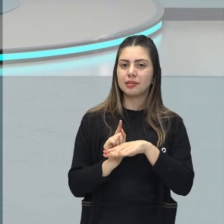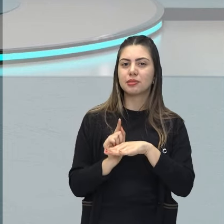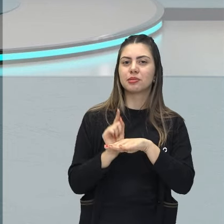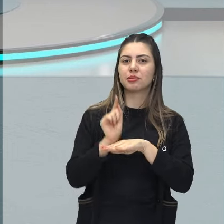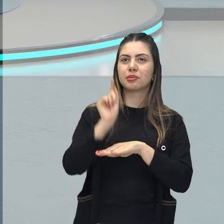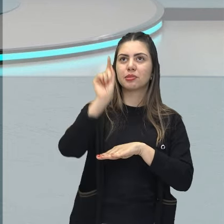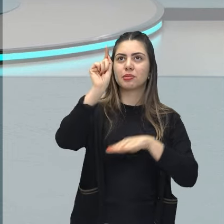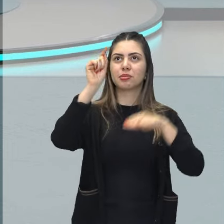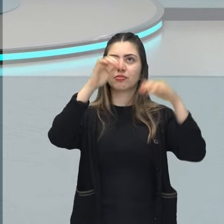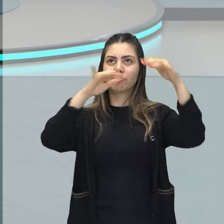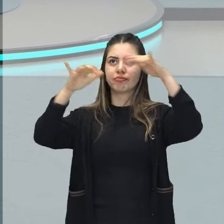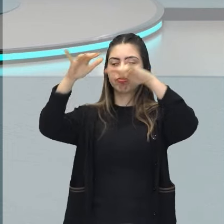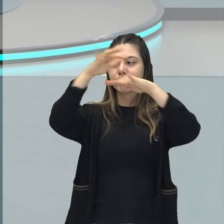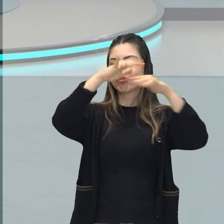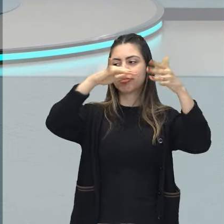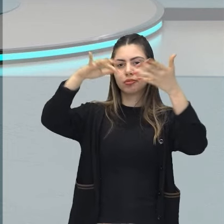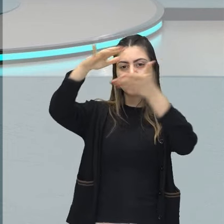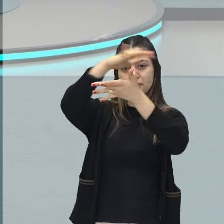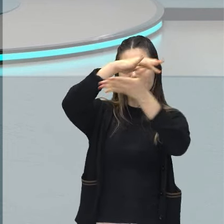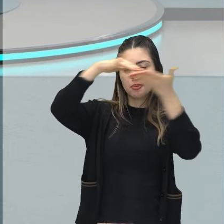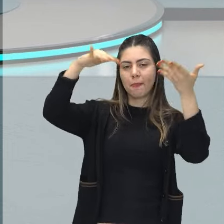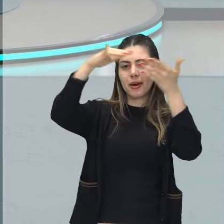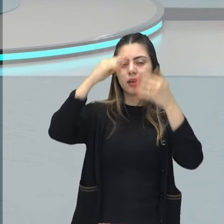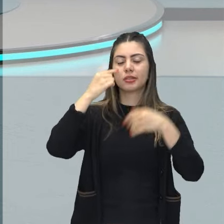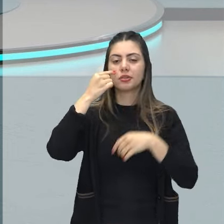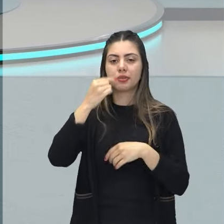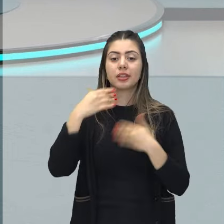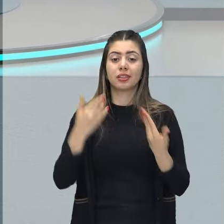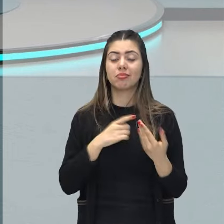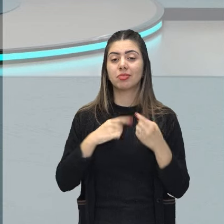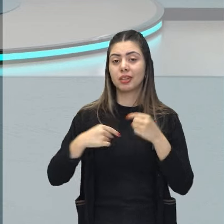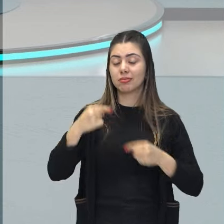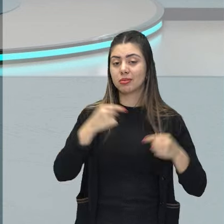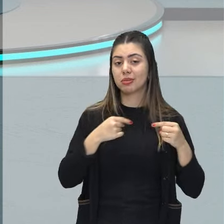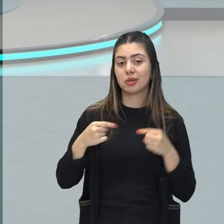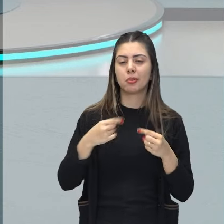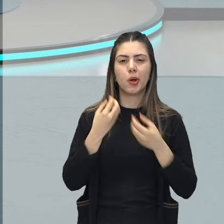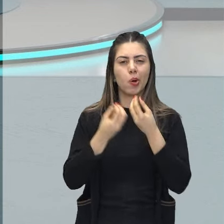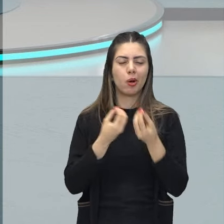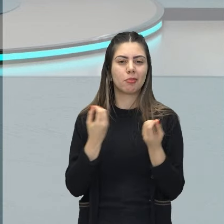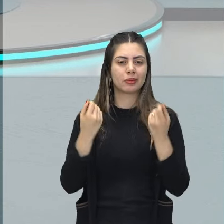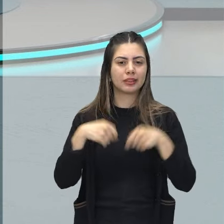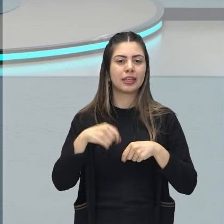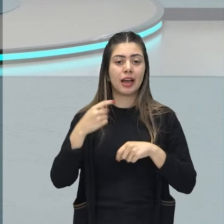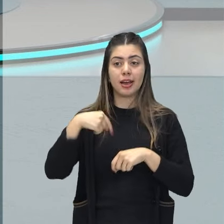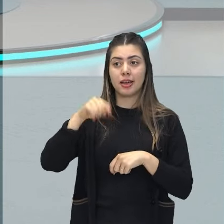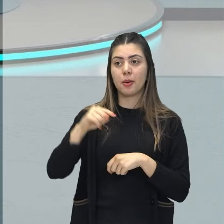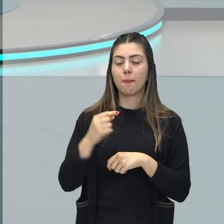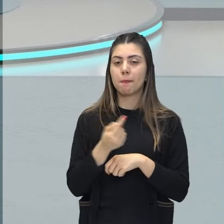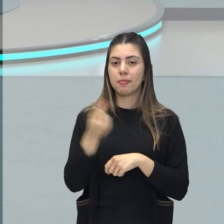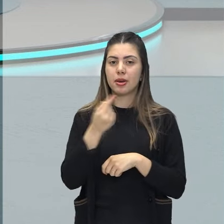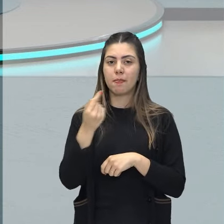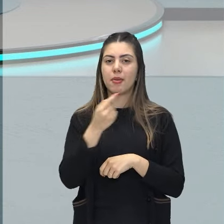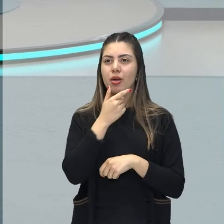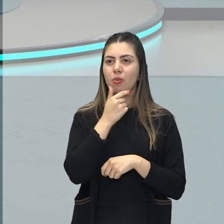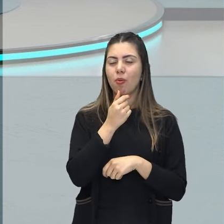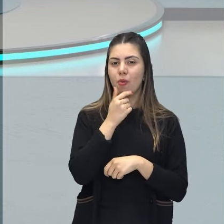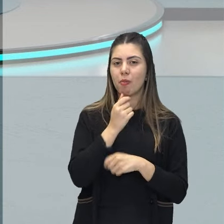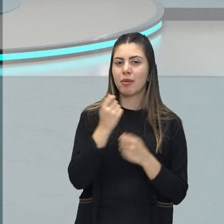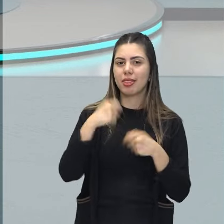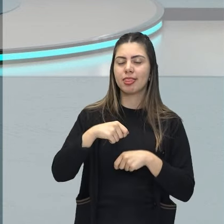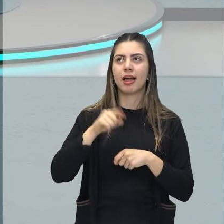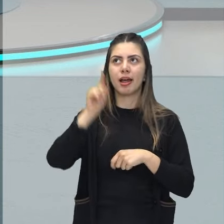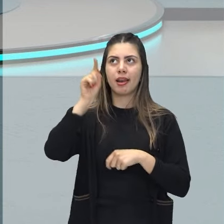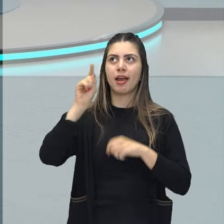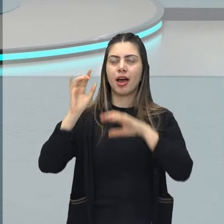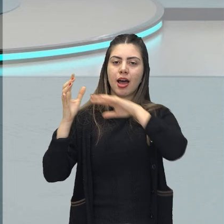Então houve uma disputa entre Estados Unidos e a União Soviética para também saber quem iria enviar o primeiro homem, colocar o primeiro homem na